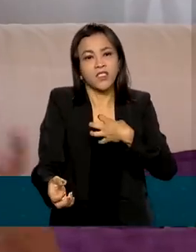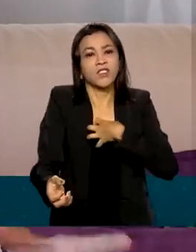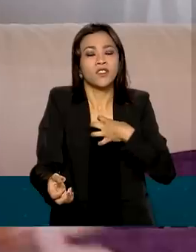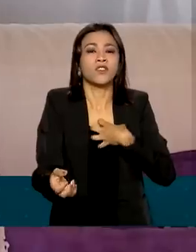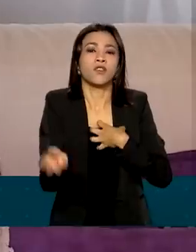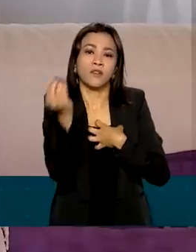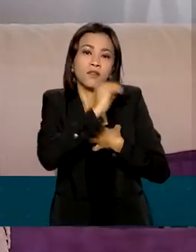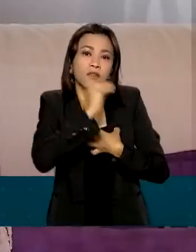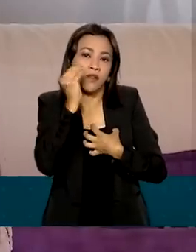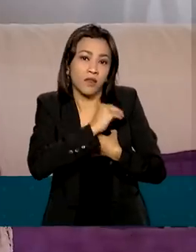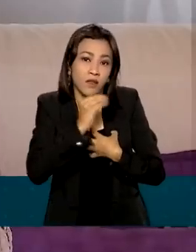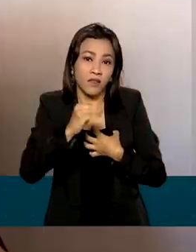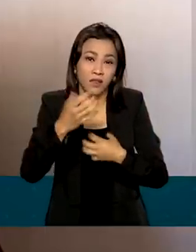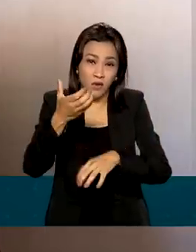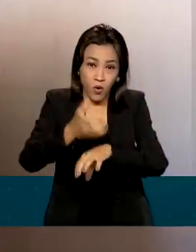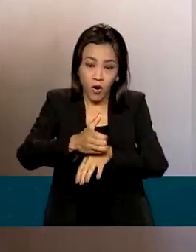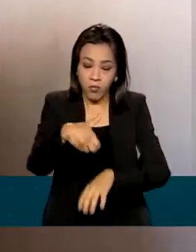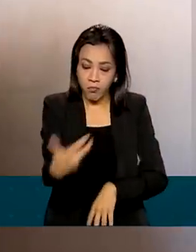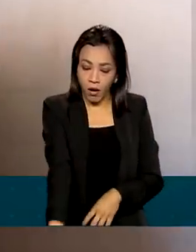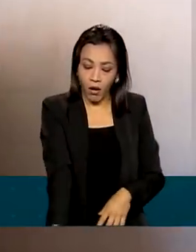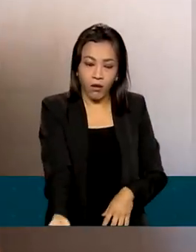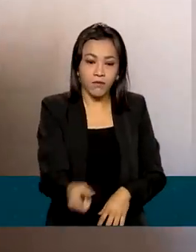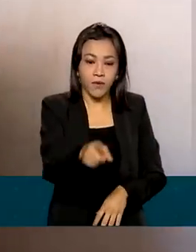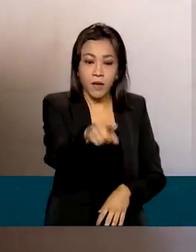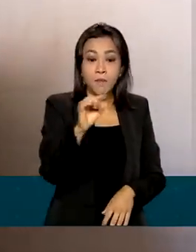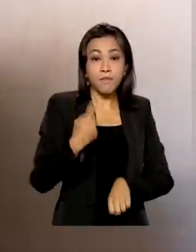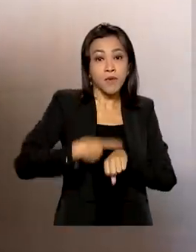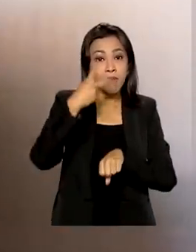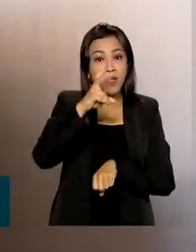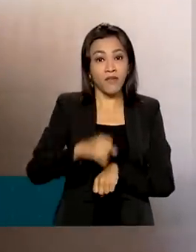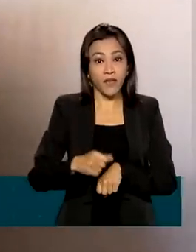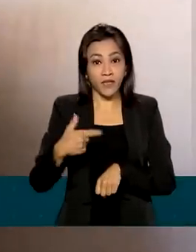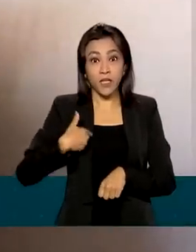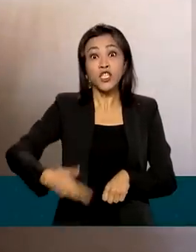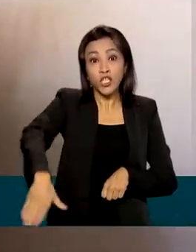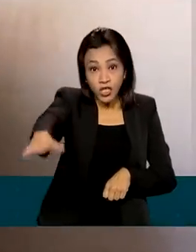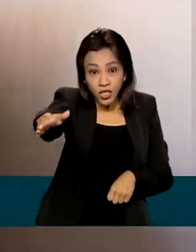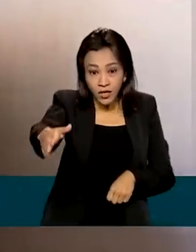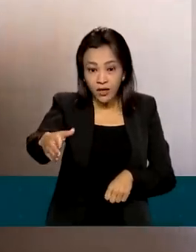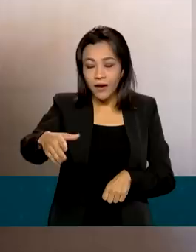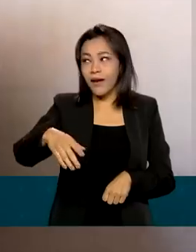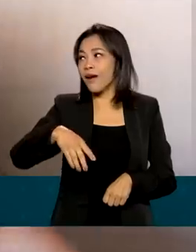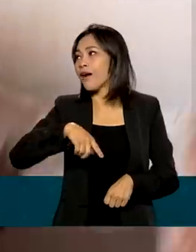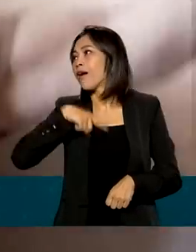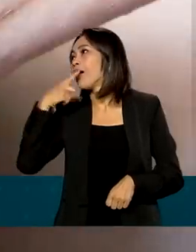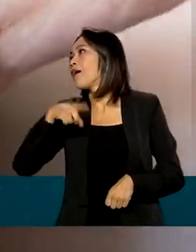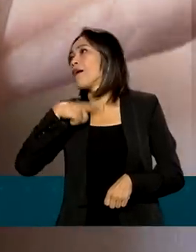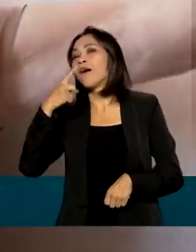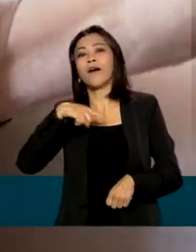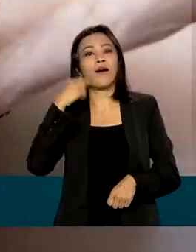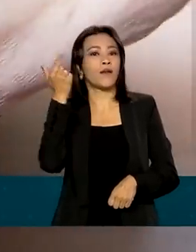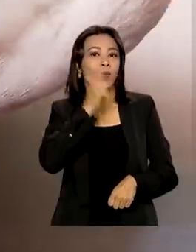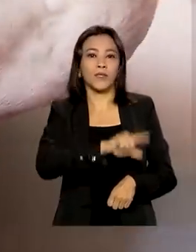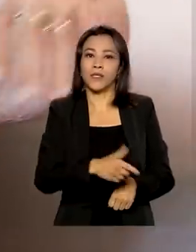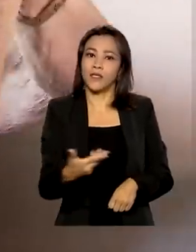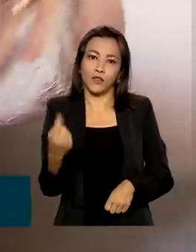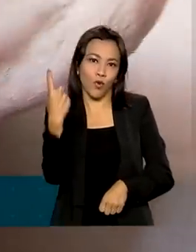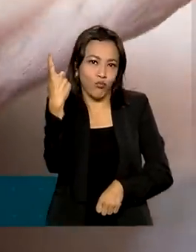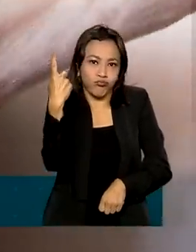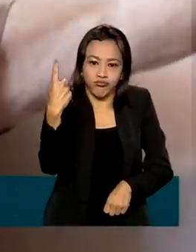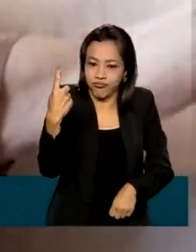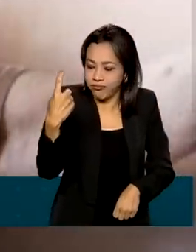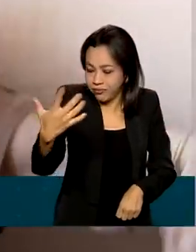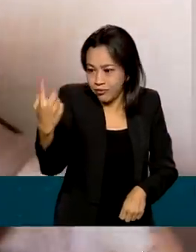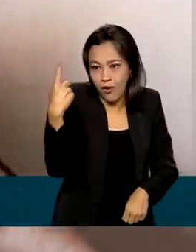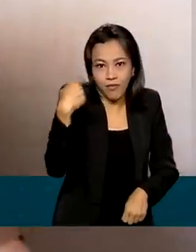ou deixar esse copo cair. A primeira vez que ela me mandou eu esticar o braço, só esse, só